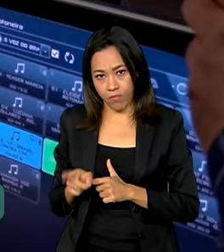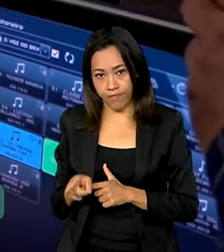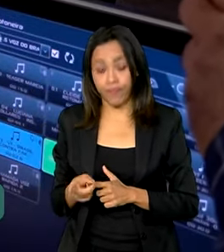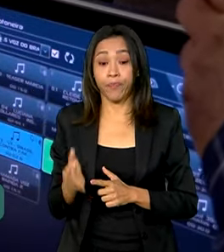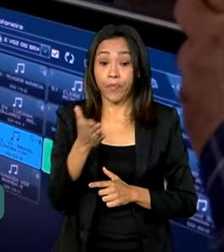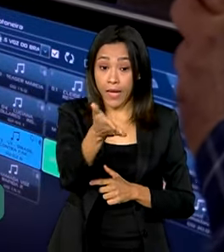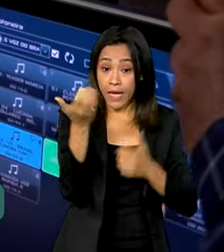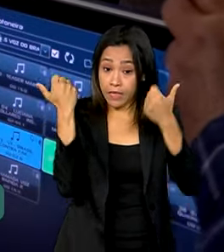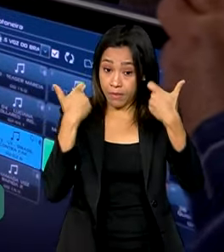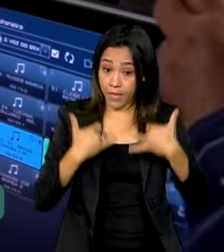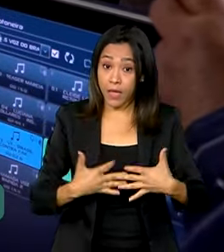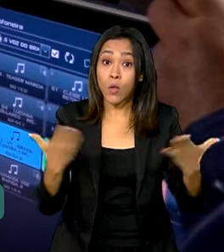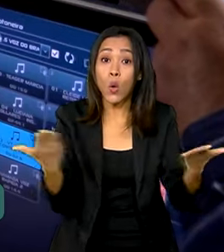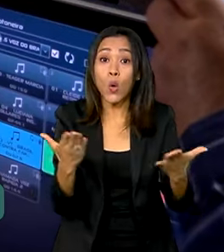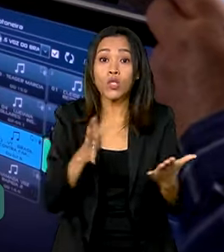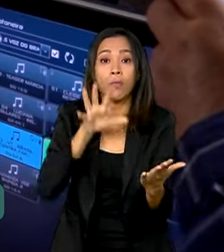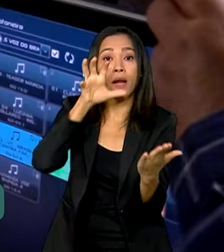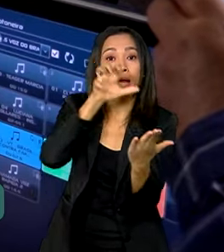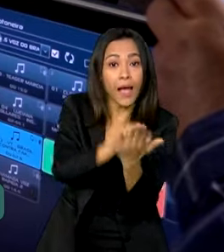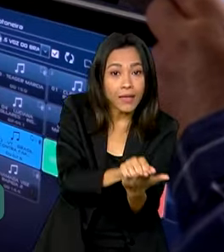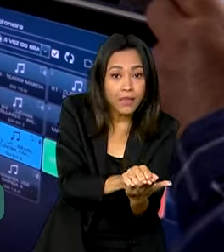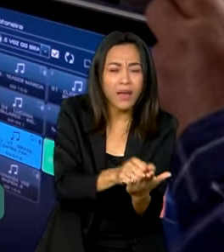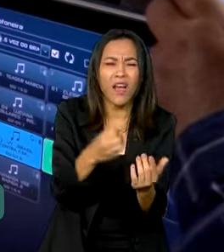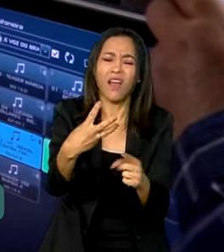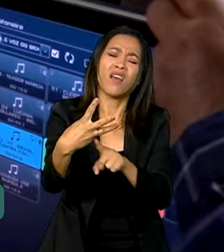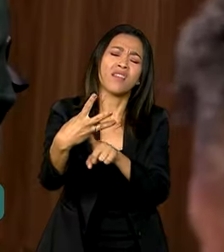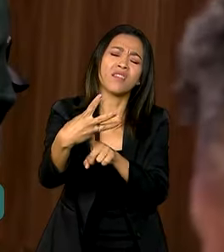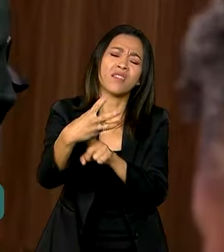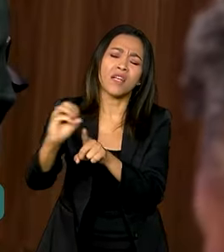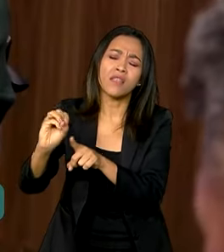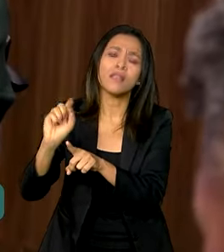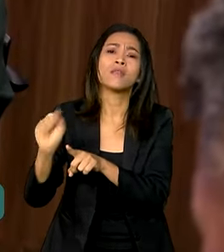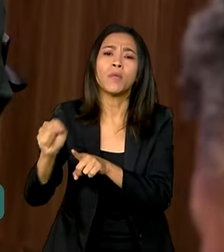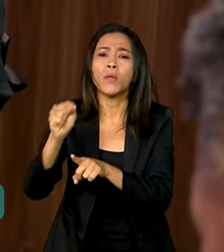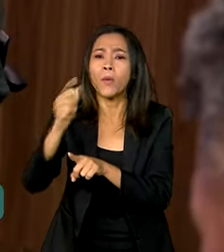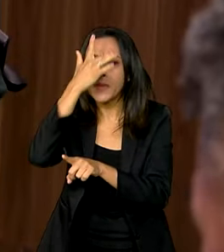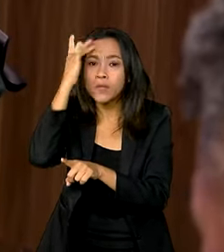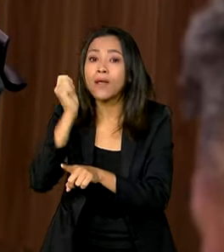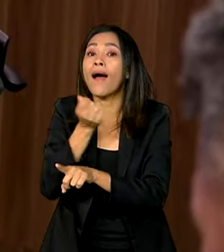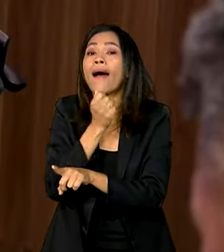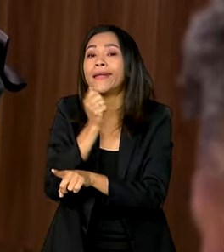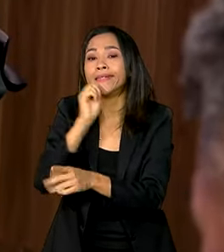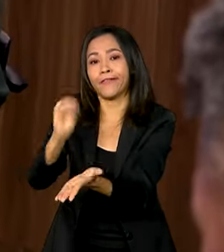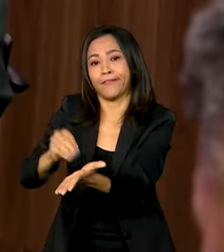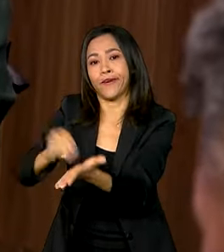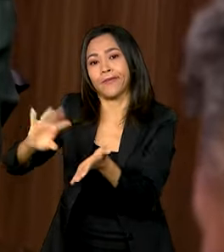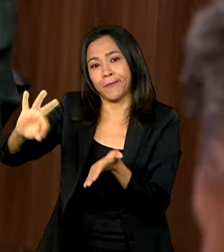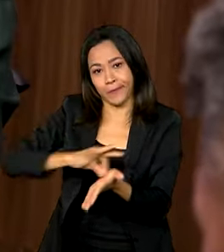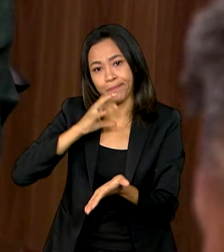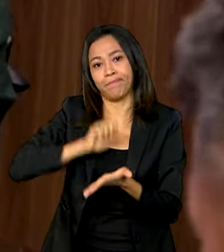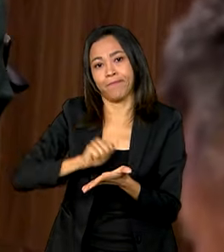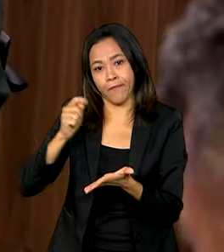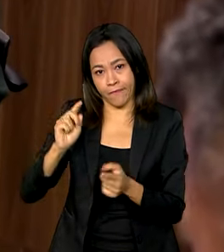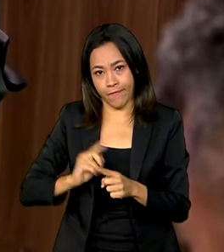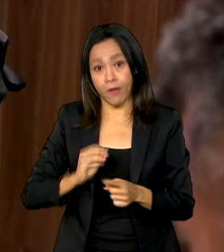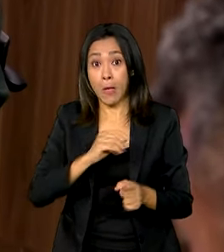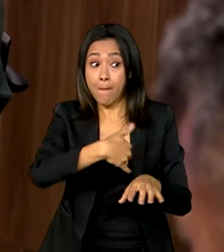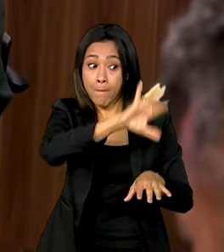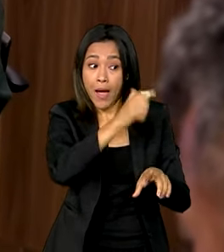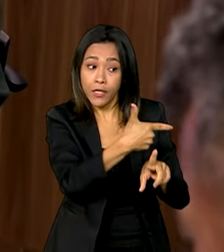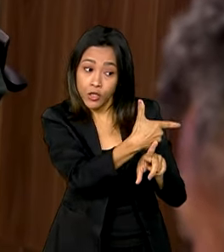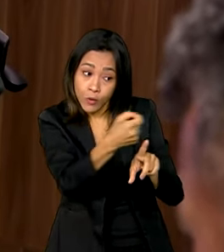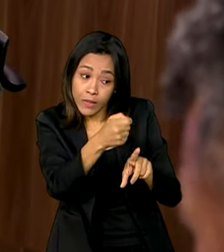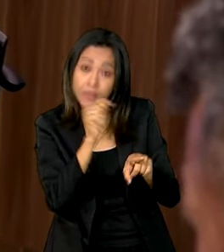Cadastro Único, aproximadamente 300 mil pessoas ainda precisam fazer essa inscrição. Mais de 200 mil,